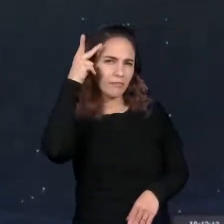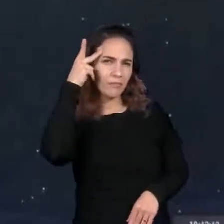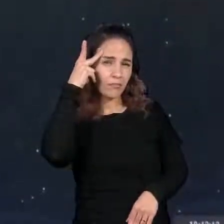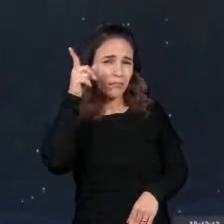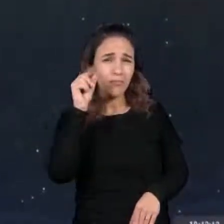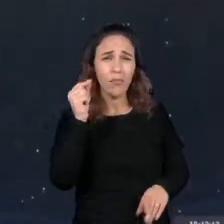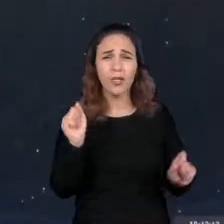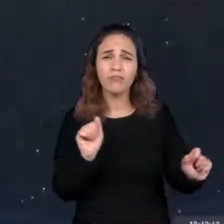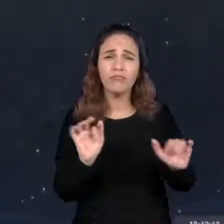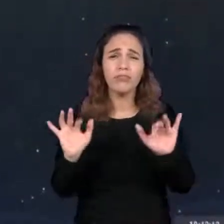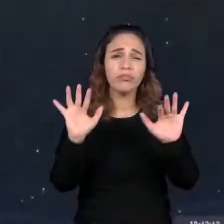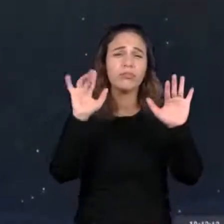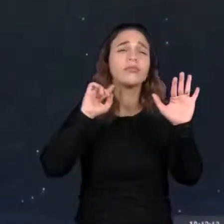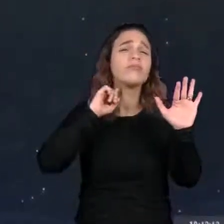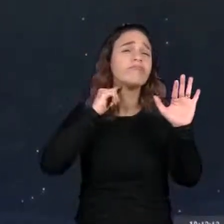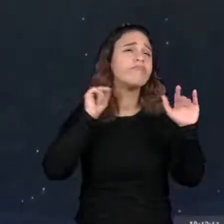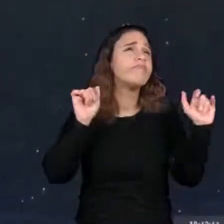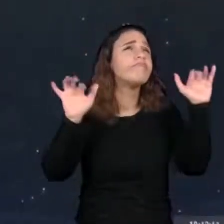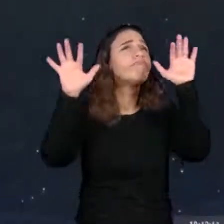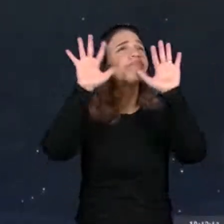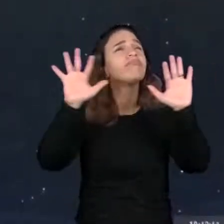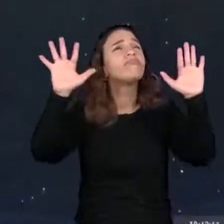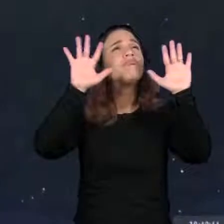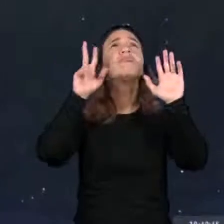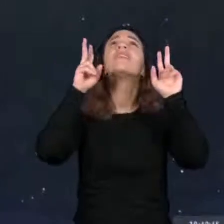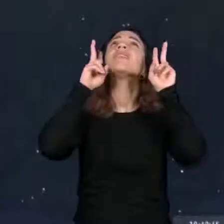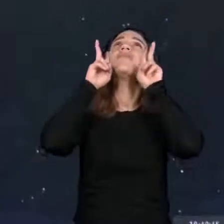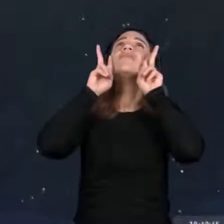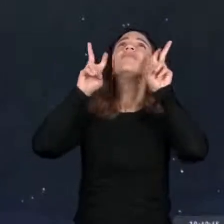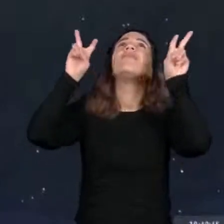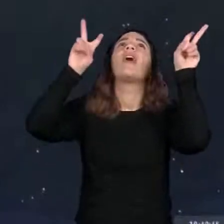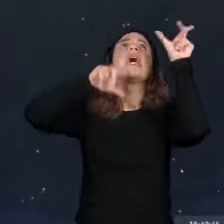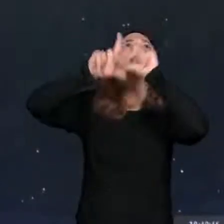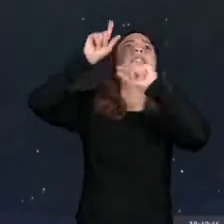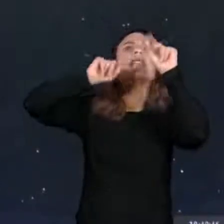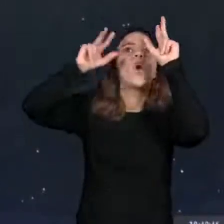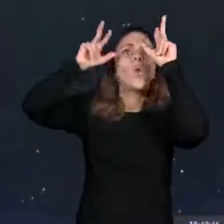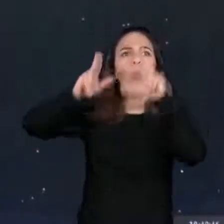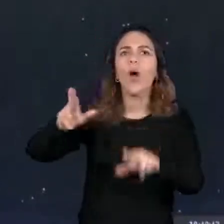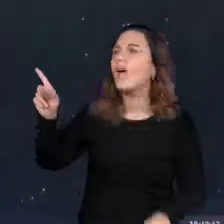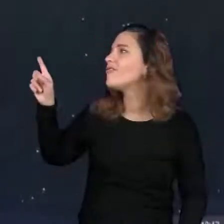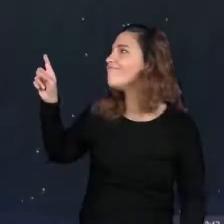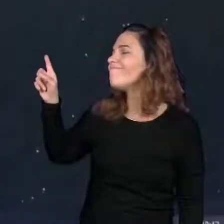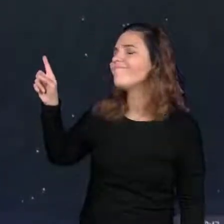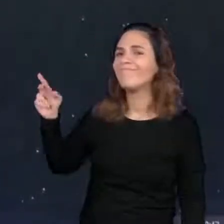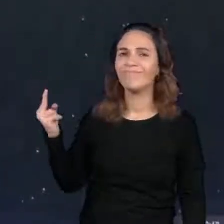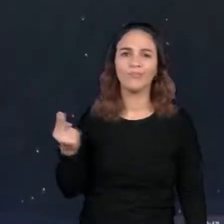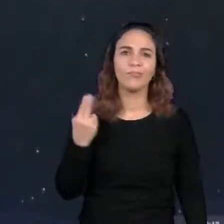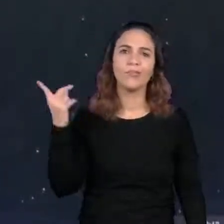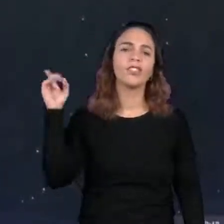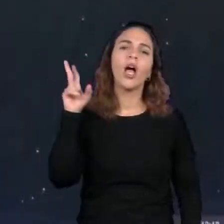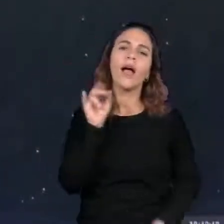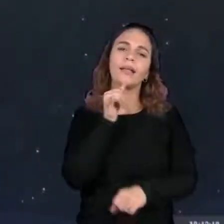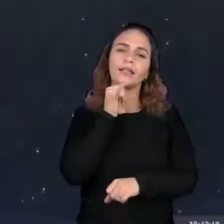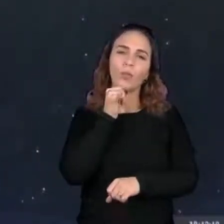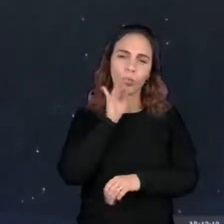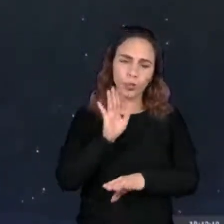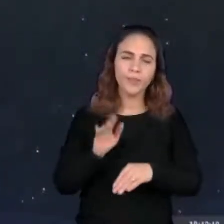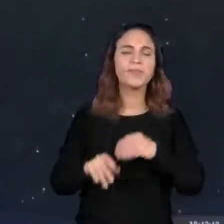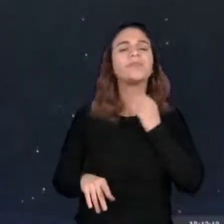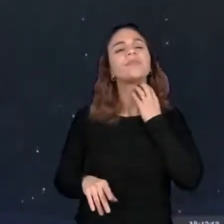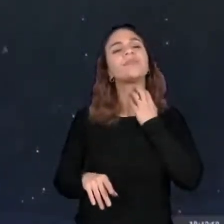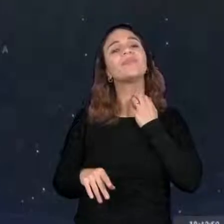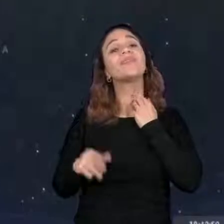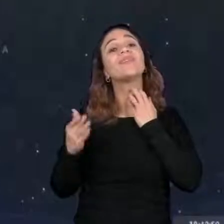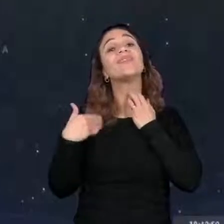claramente todas as estrelas assim, como a gente está vendo aqui. Então, é uma representação. E aí eu